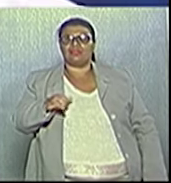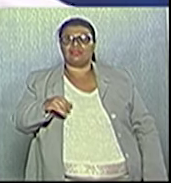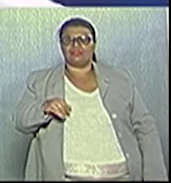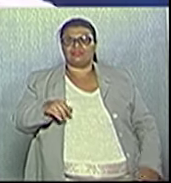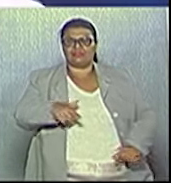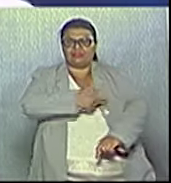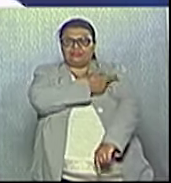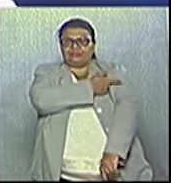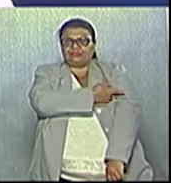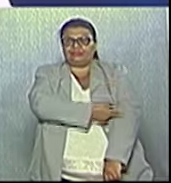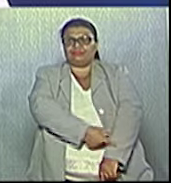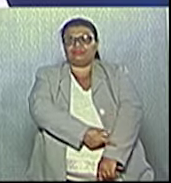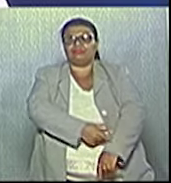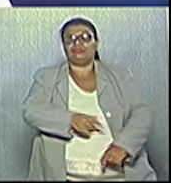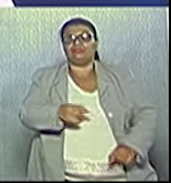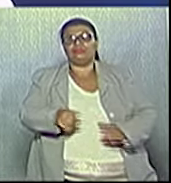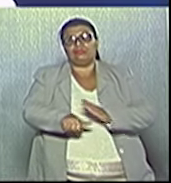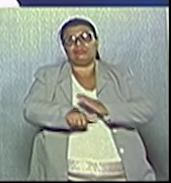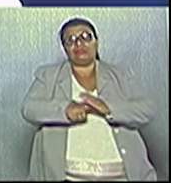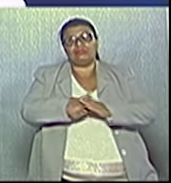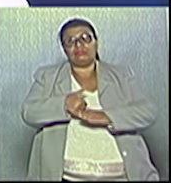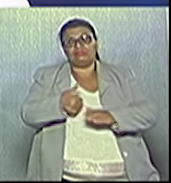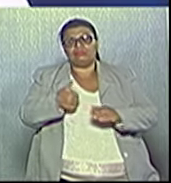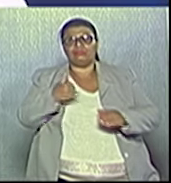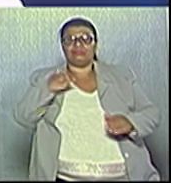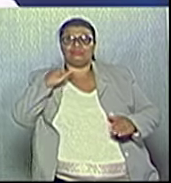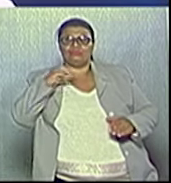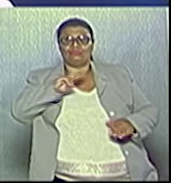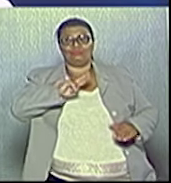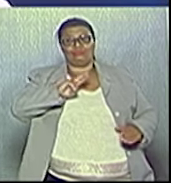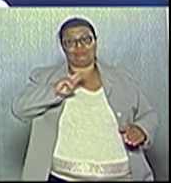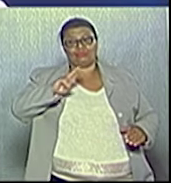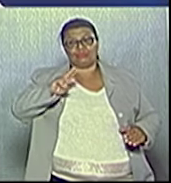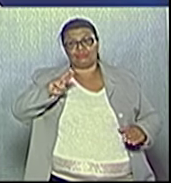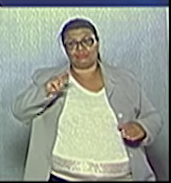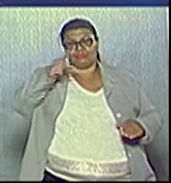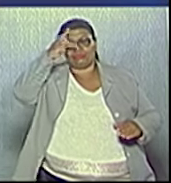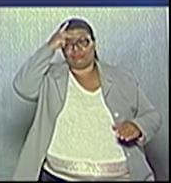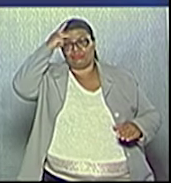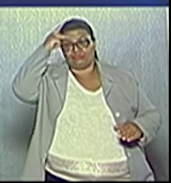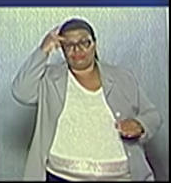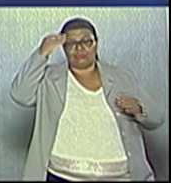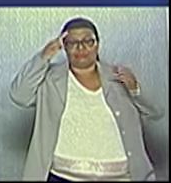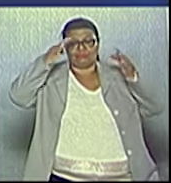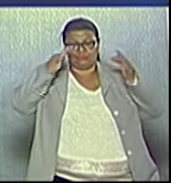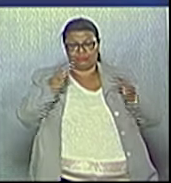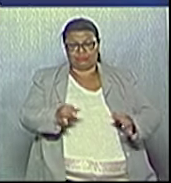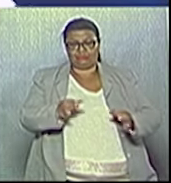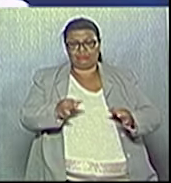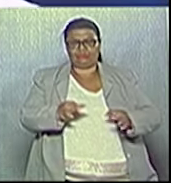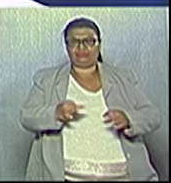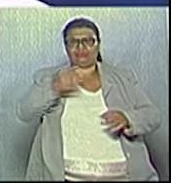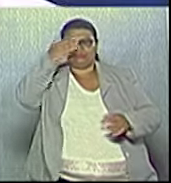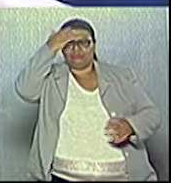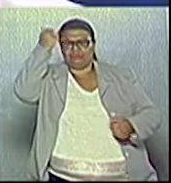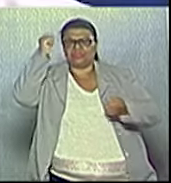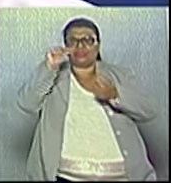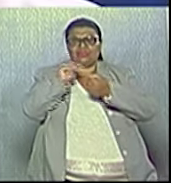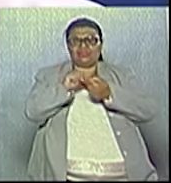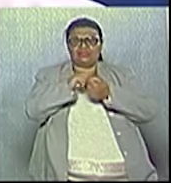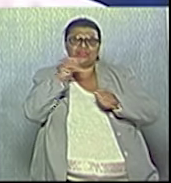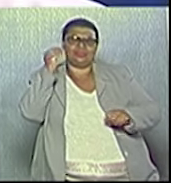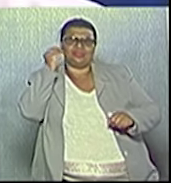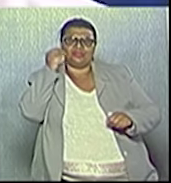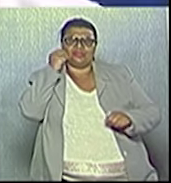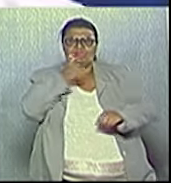área da educação. Primeiramente, vou nomear para cargos pessoas que realmente sejam capacitadas e tenham experiência